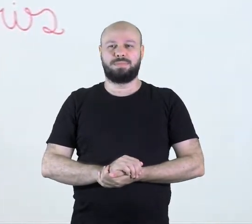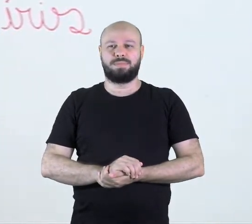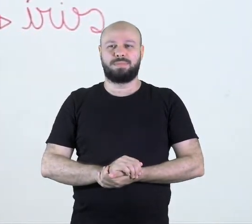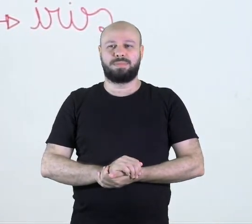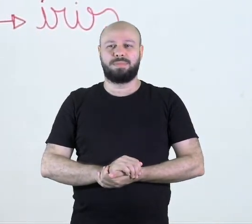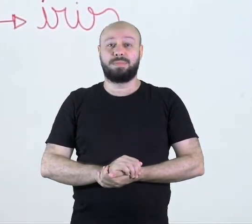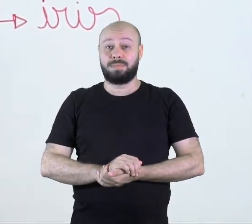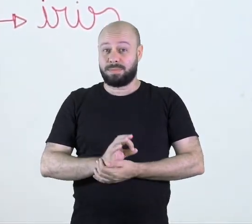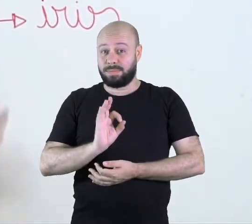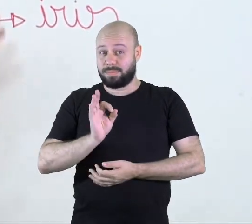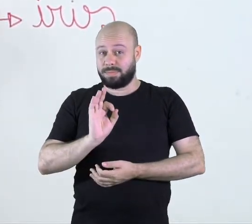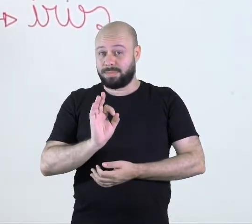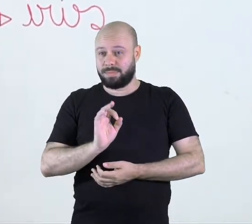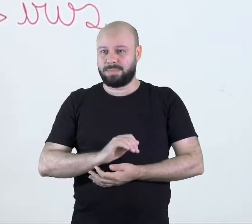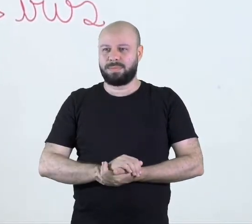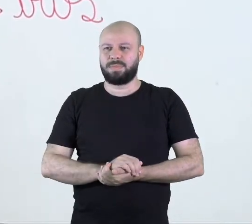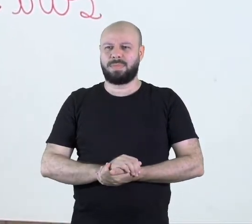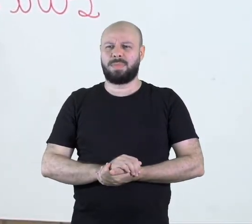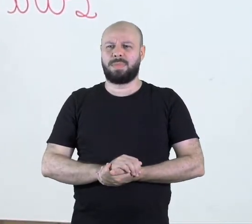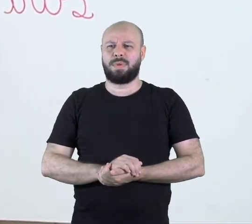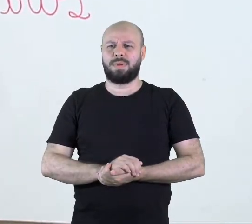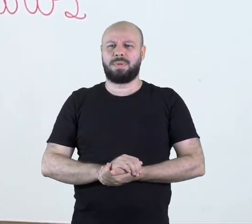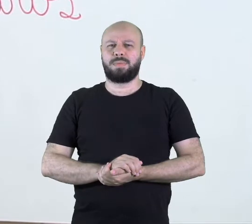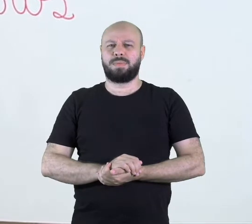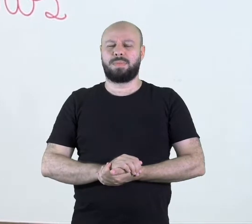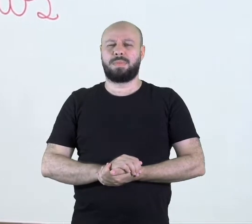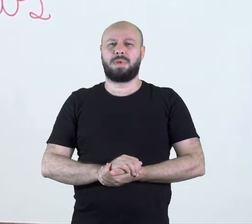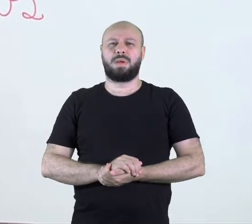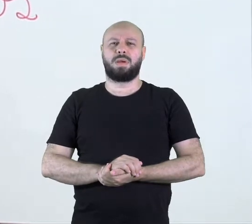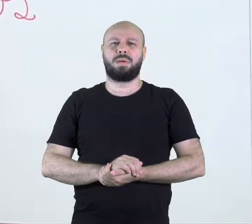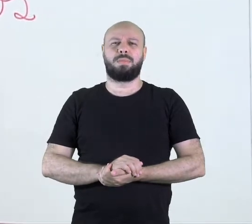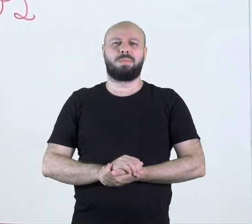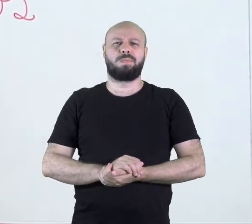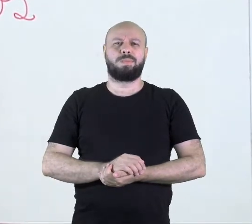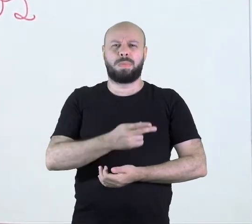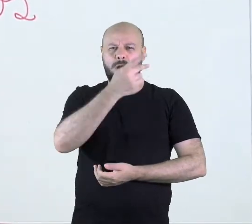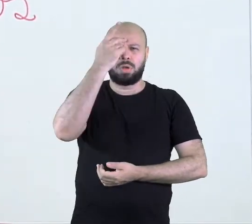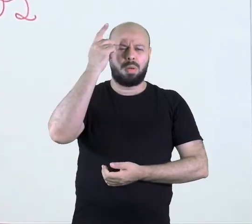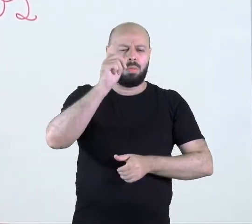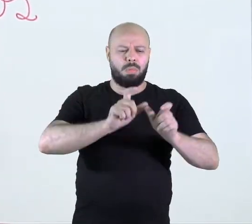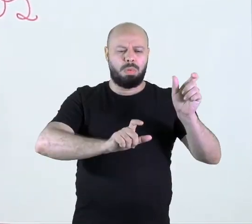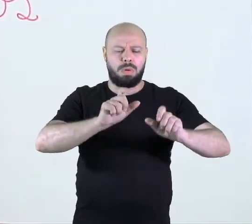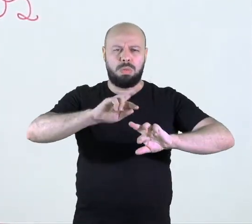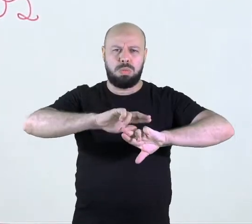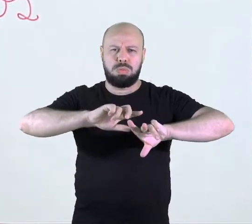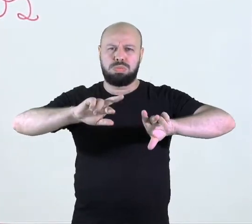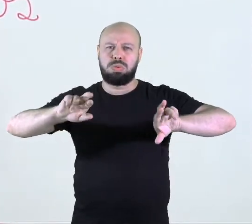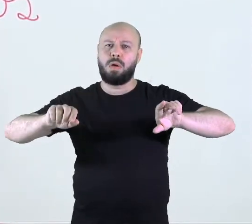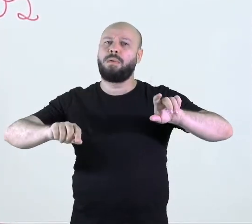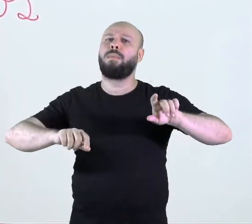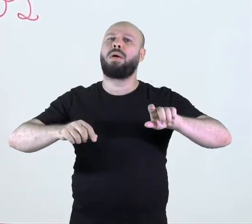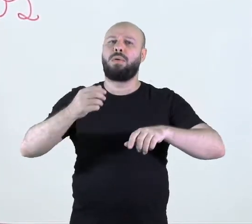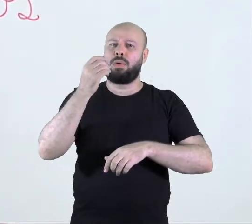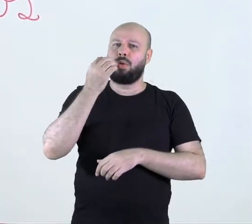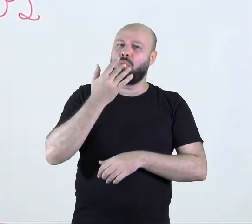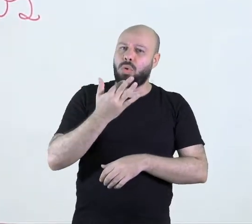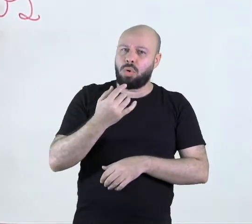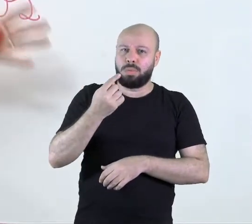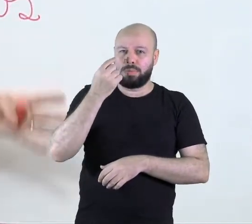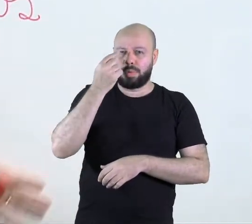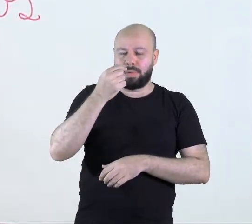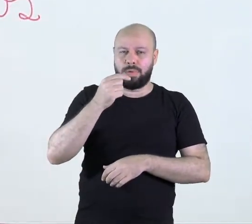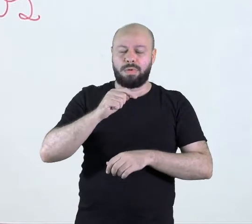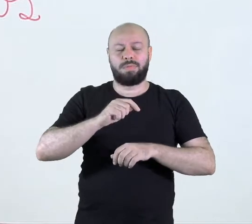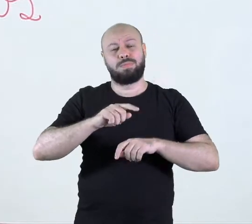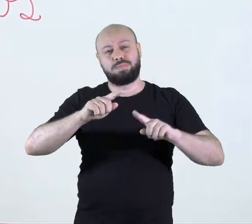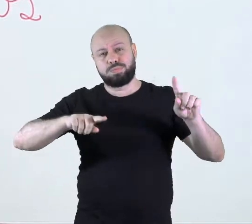Tá? De várias pessoas variam a cor. Castanho